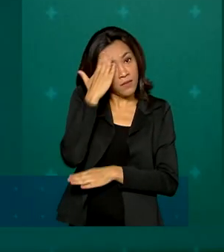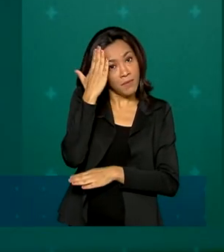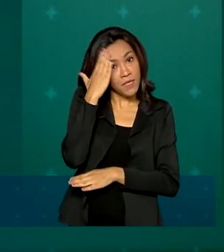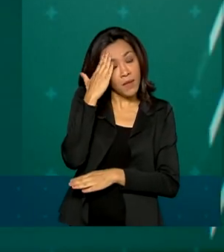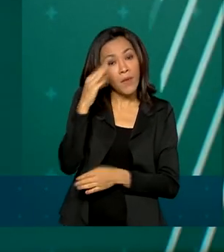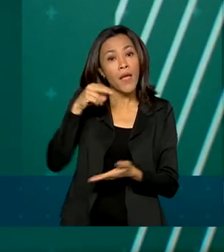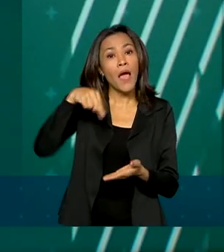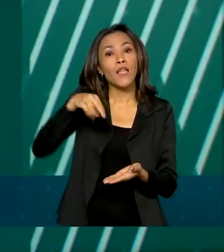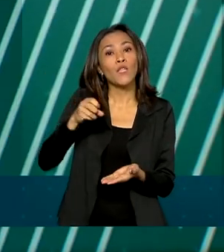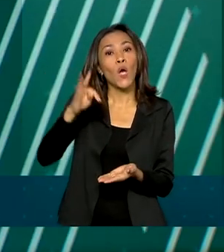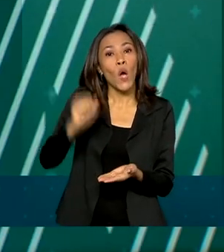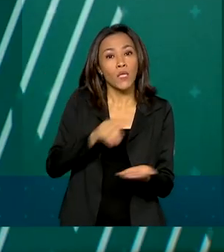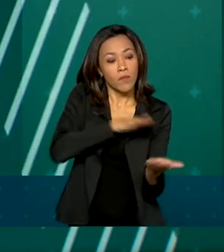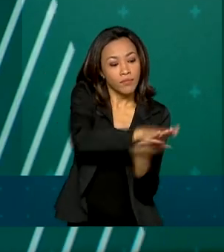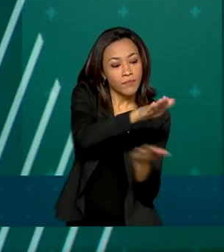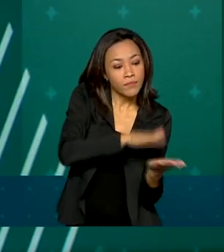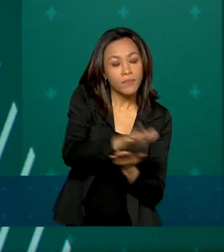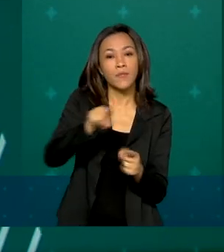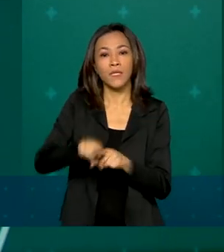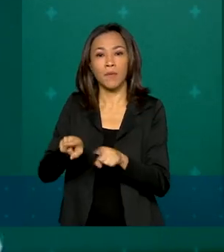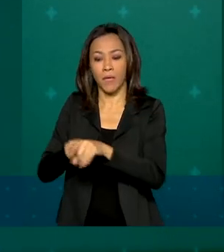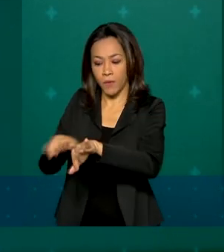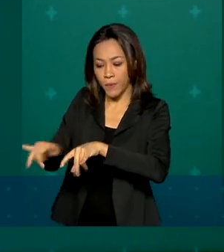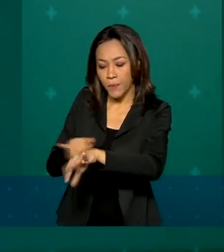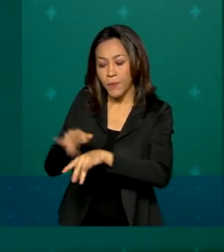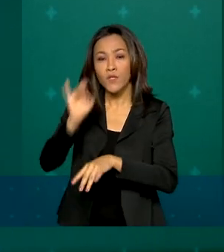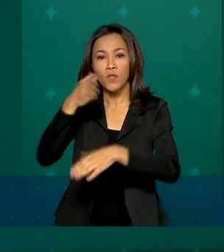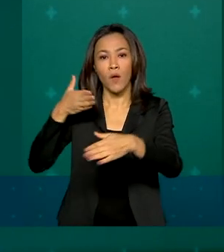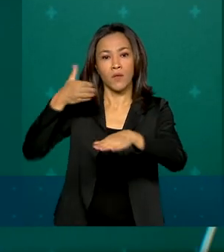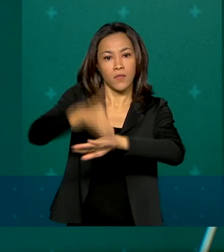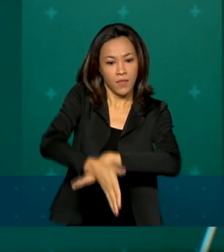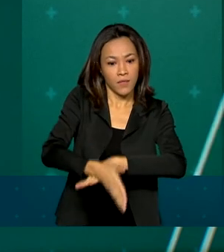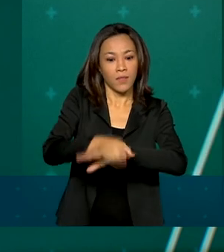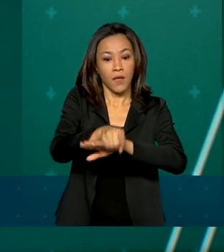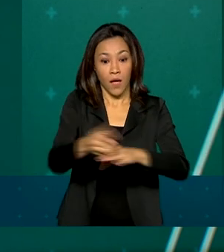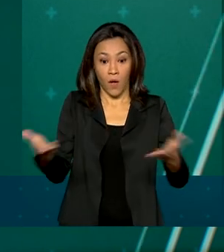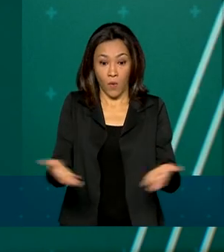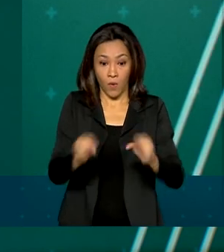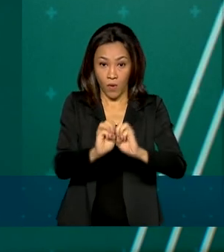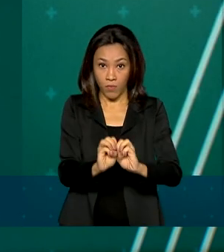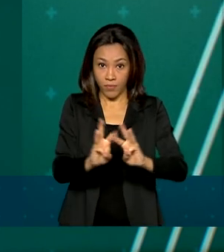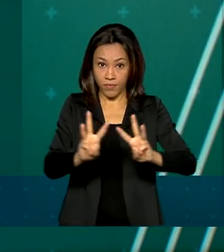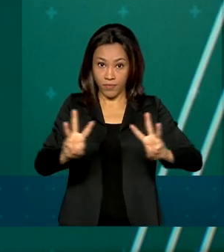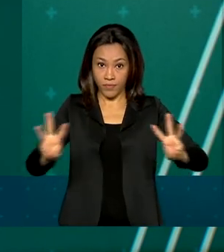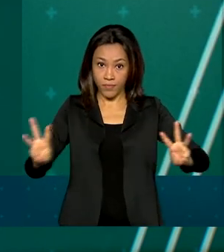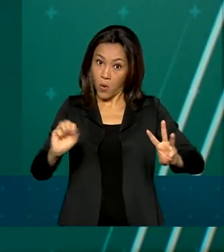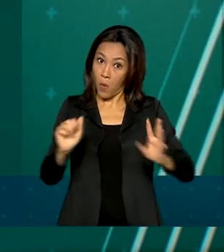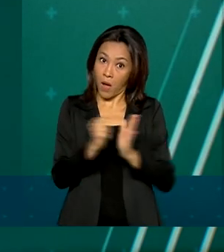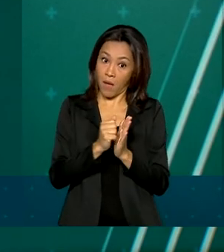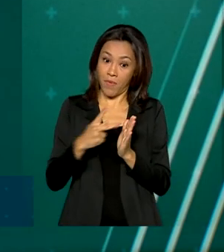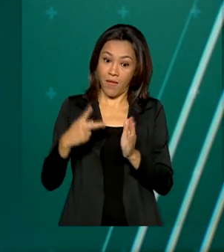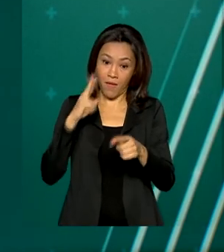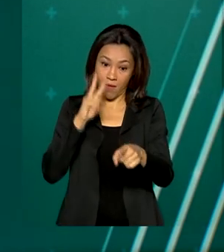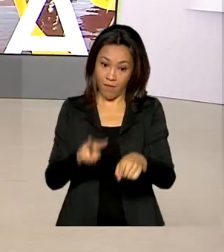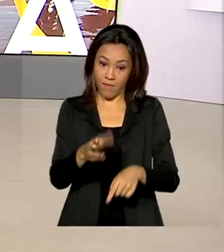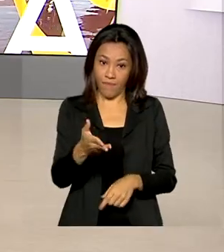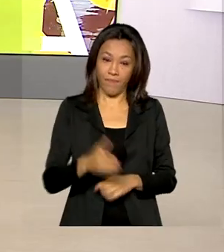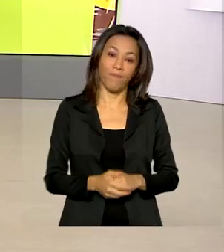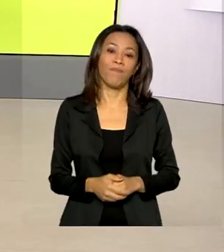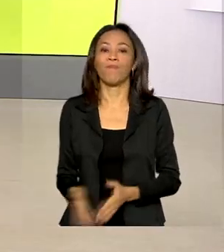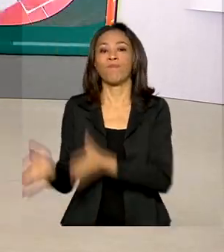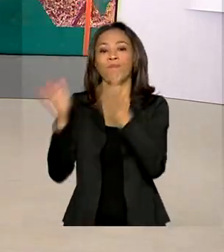as notas da versão impressa e digital, basta acessar a página do participante ou aplicativo do exame que você vê aí na sua tela.